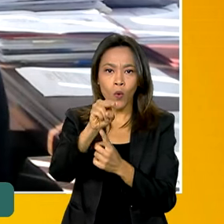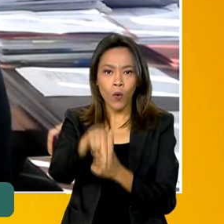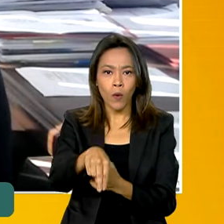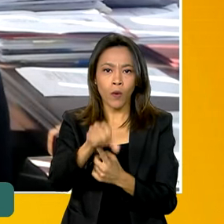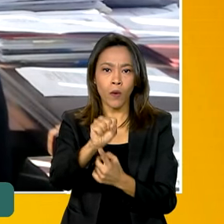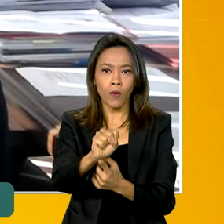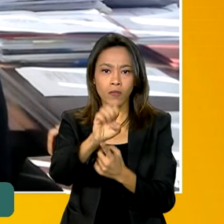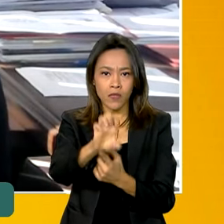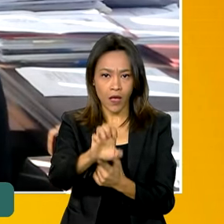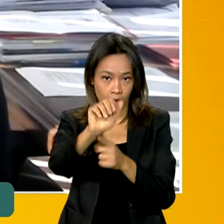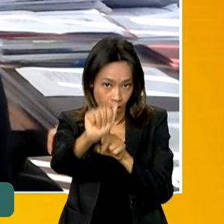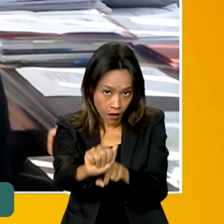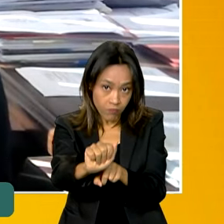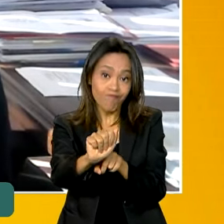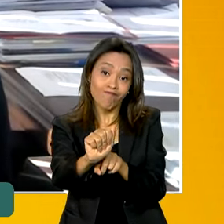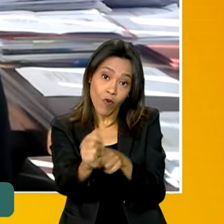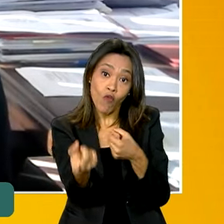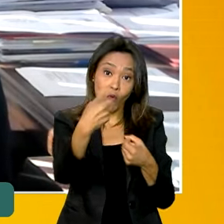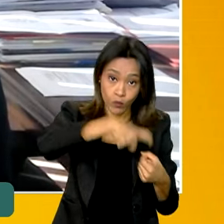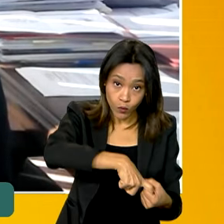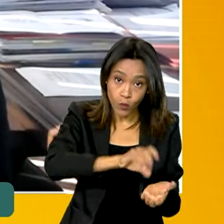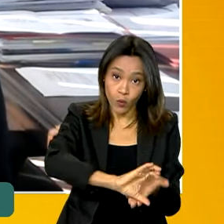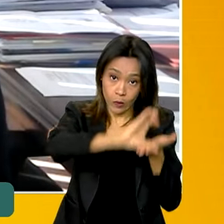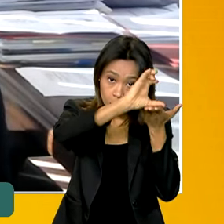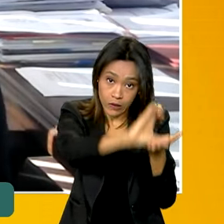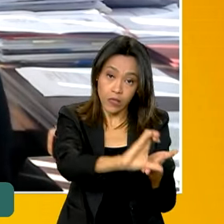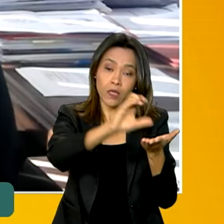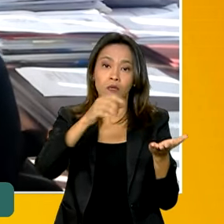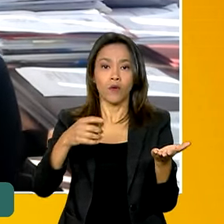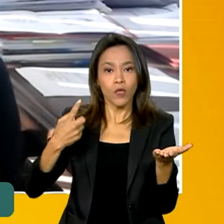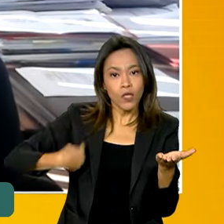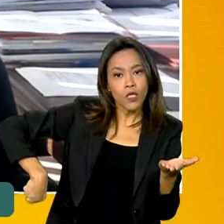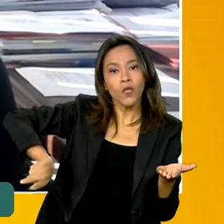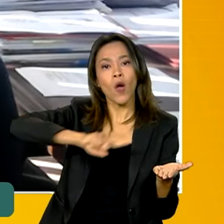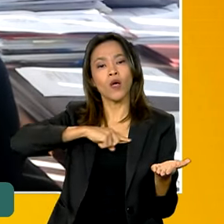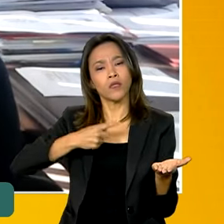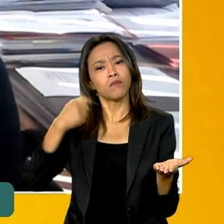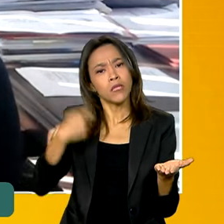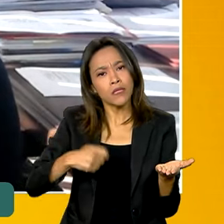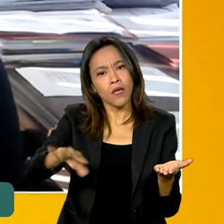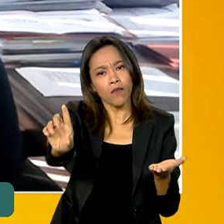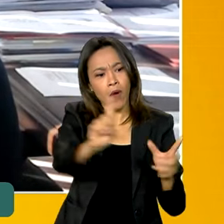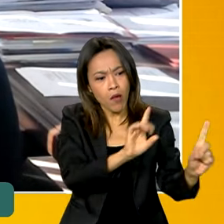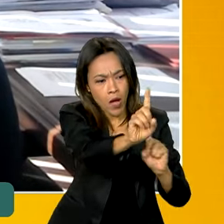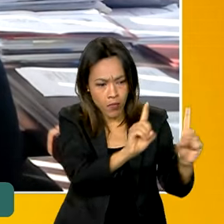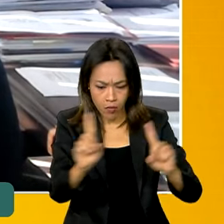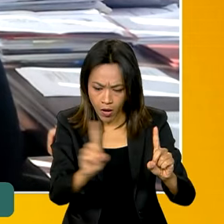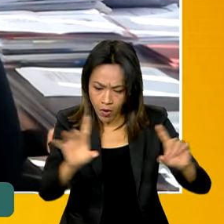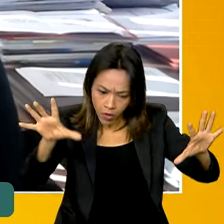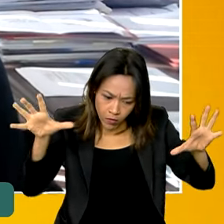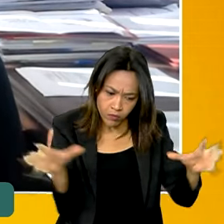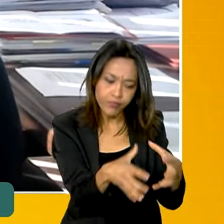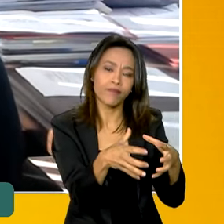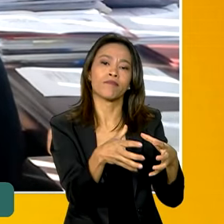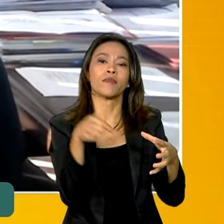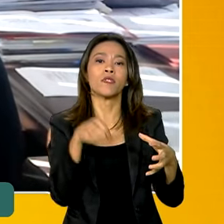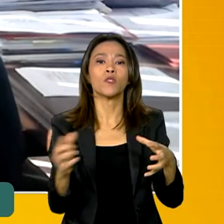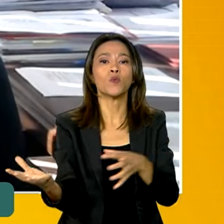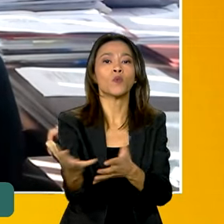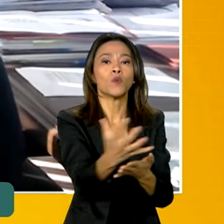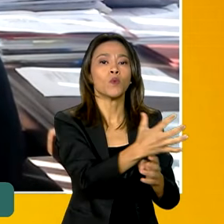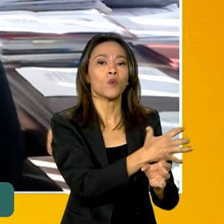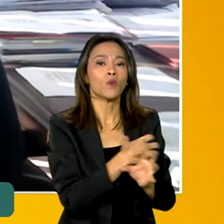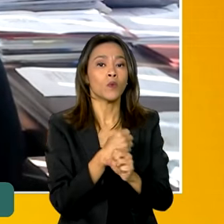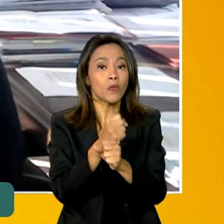Alimentar, é que nós reconstruzéssemos toda essa rede de conselhos. Hoje, são 54